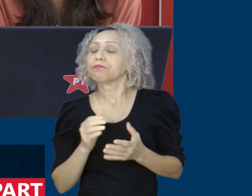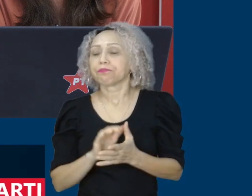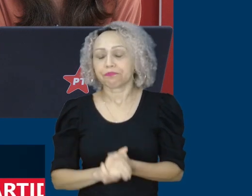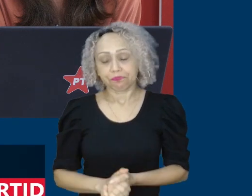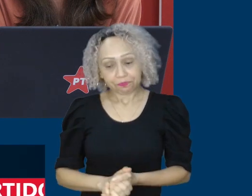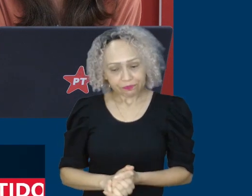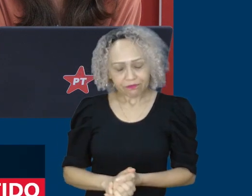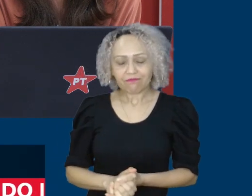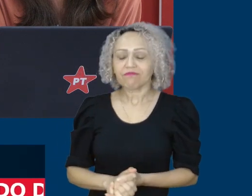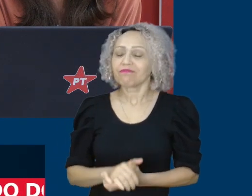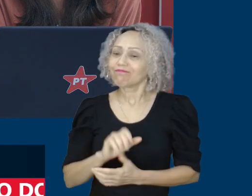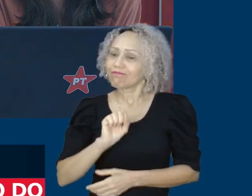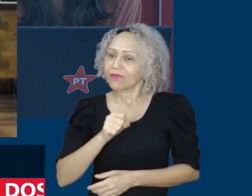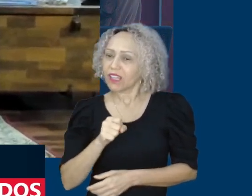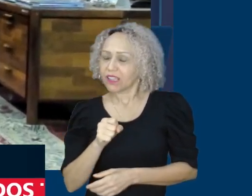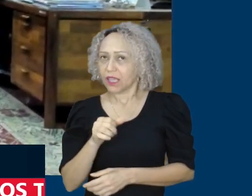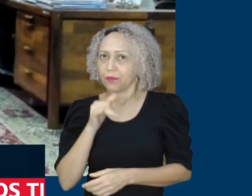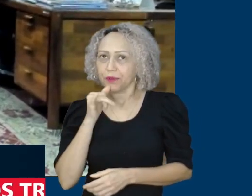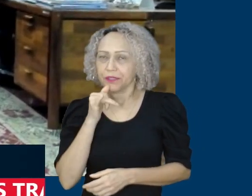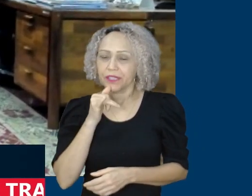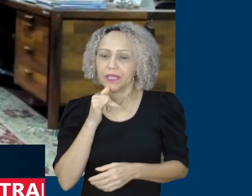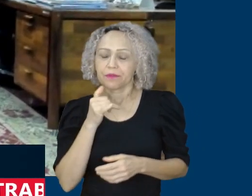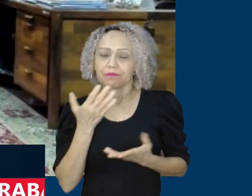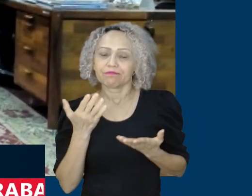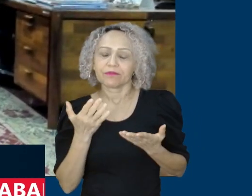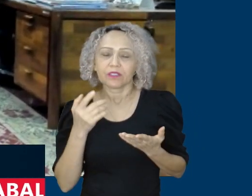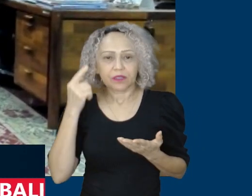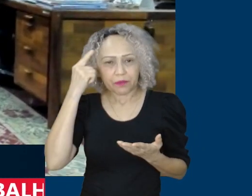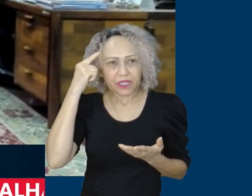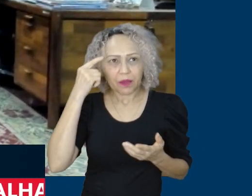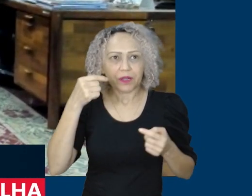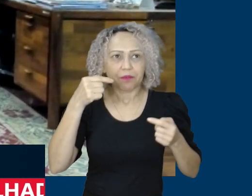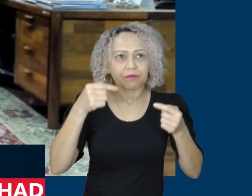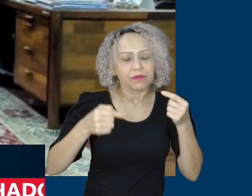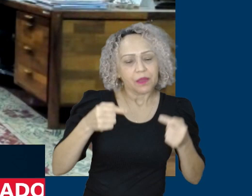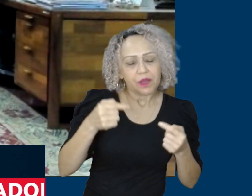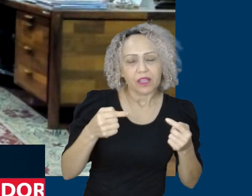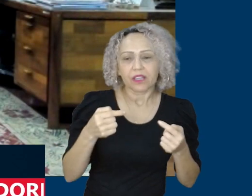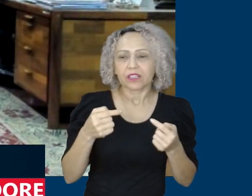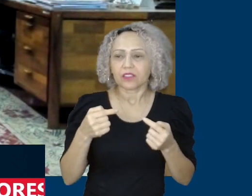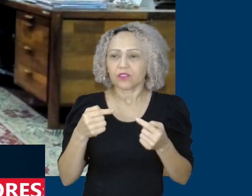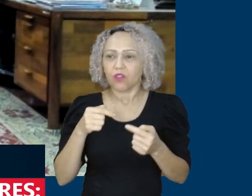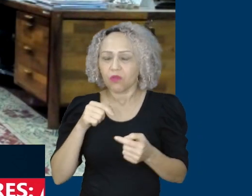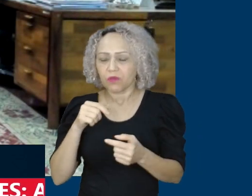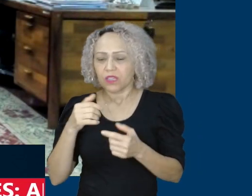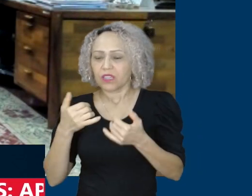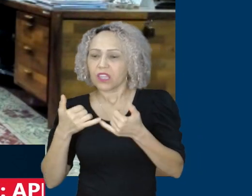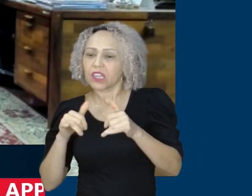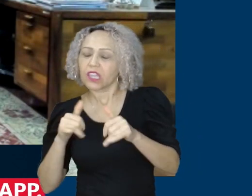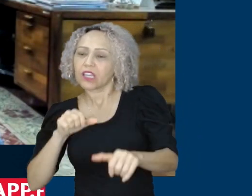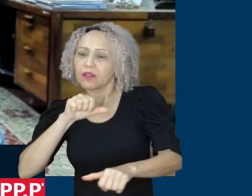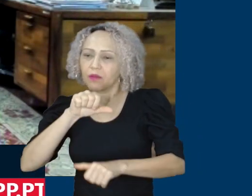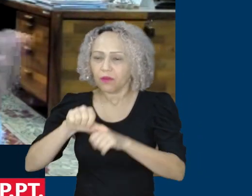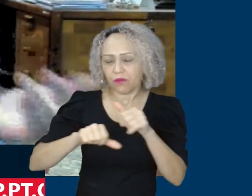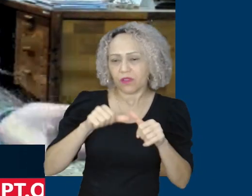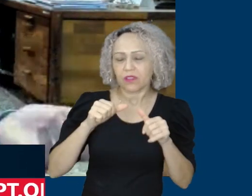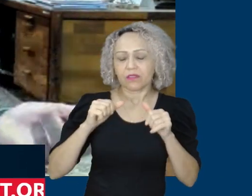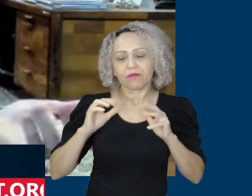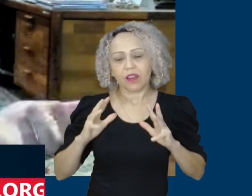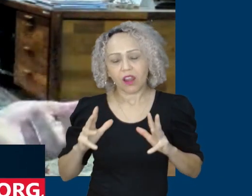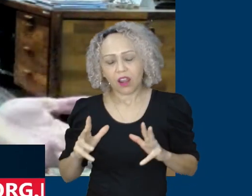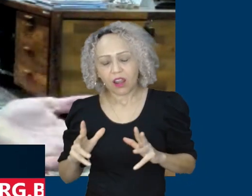você tem o debate sobre transição energética, você tem o debate do emprego verde, da economia verde, você tem o debate da